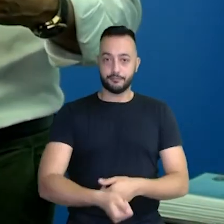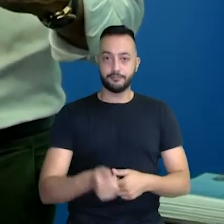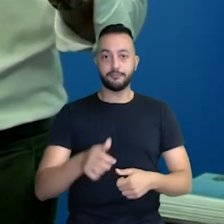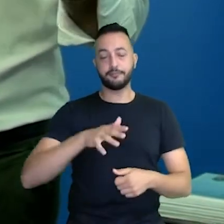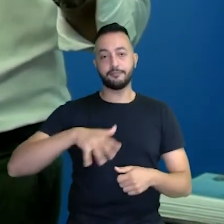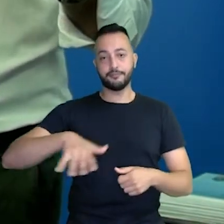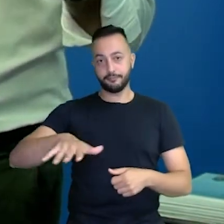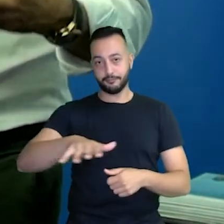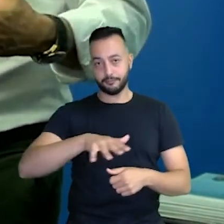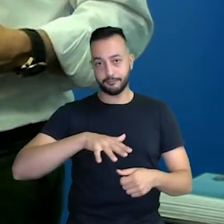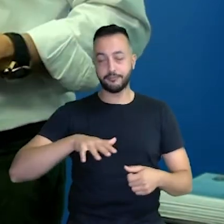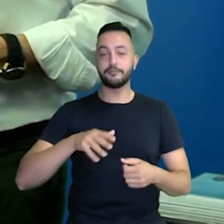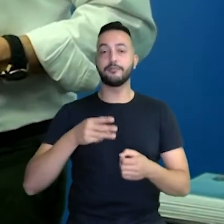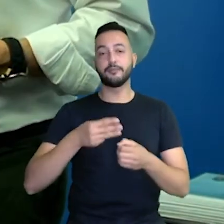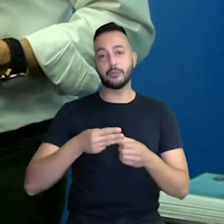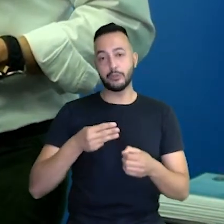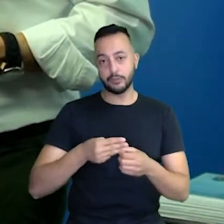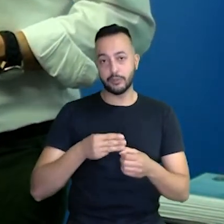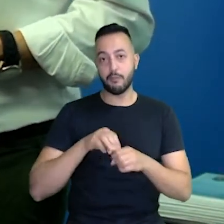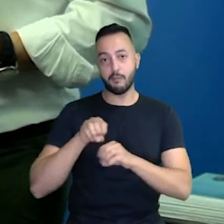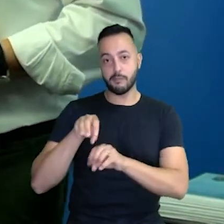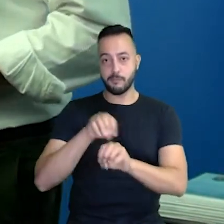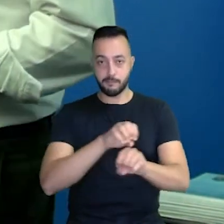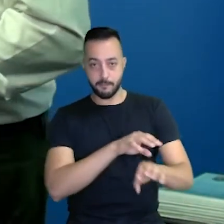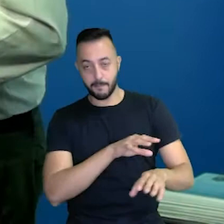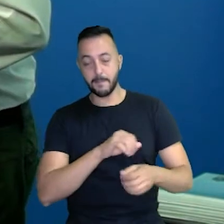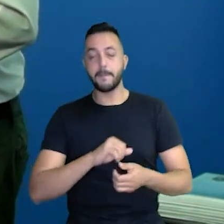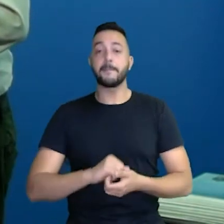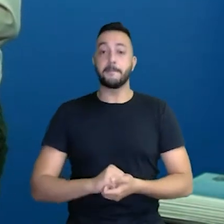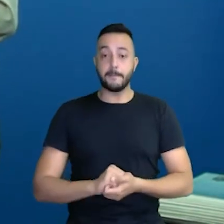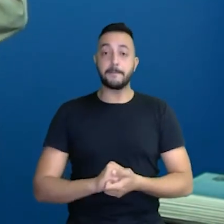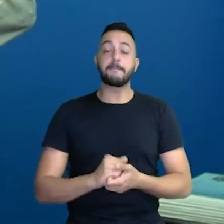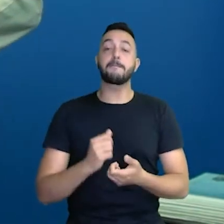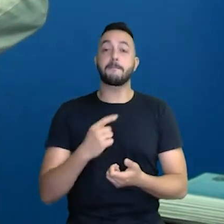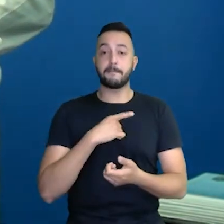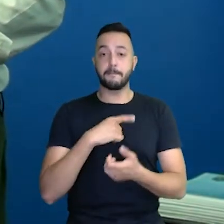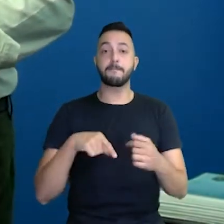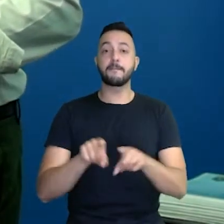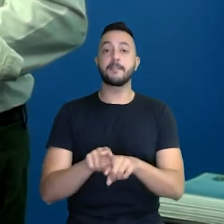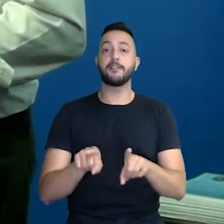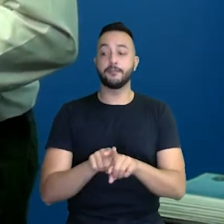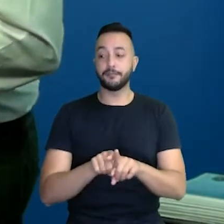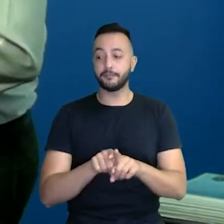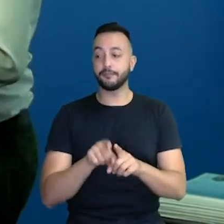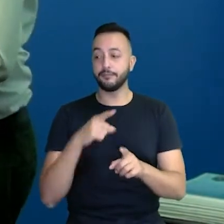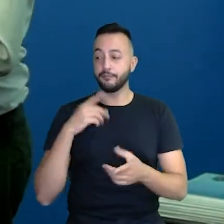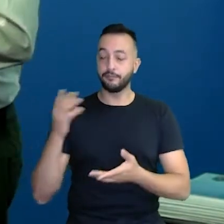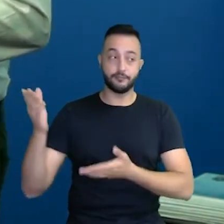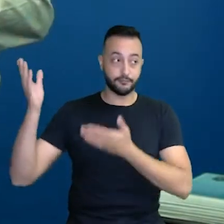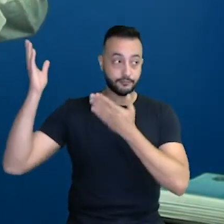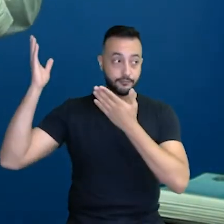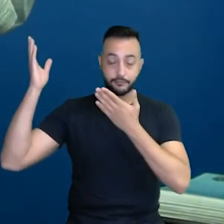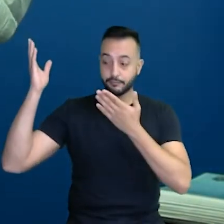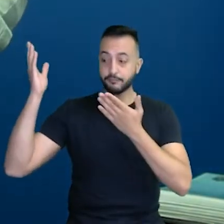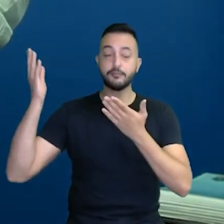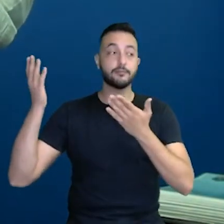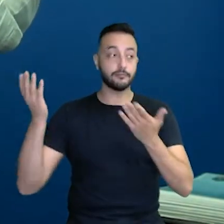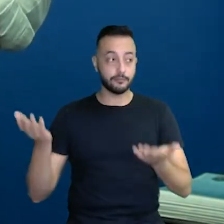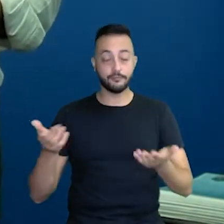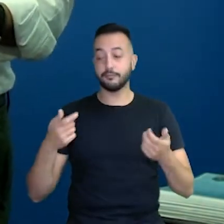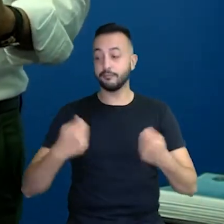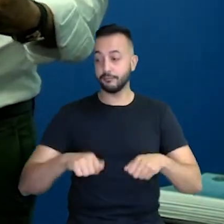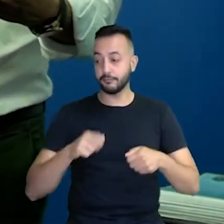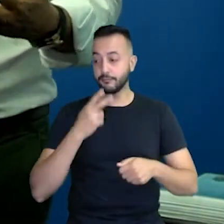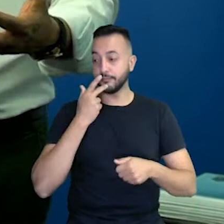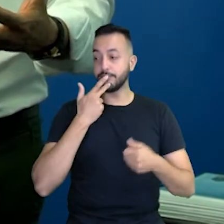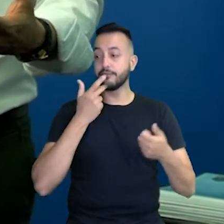rede municipal de ensino da nossa cidade. Nós temos também, pessoal, aqui, olha, eu não poderia começar a